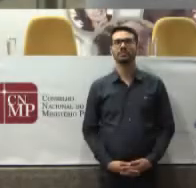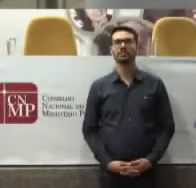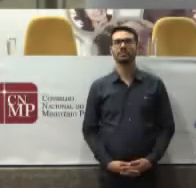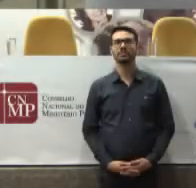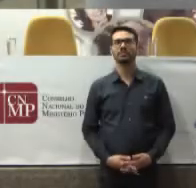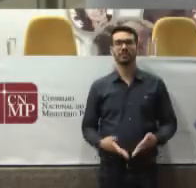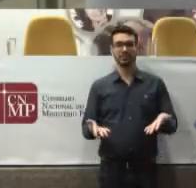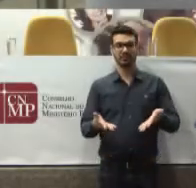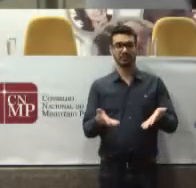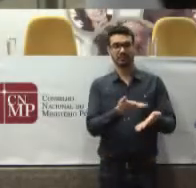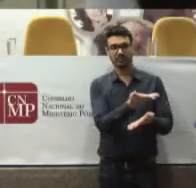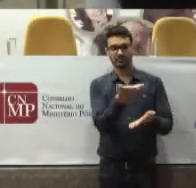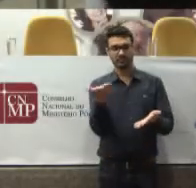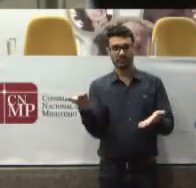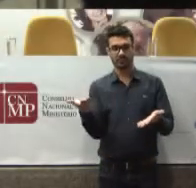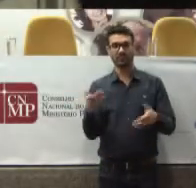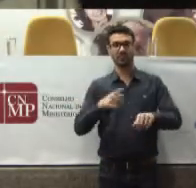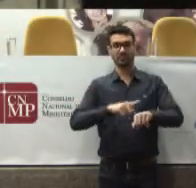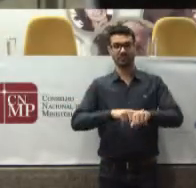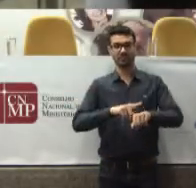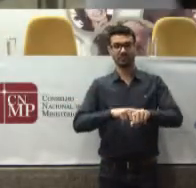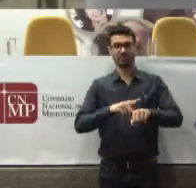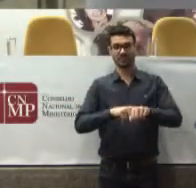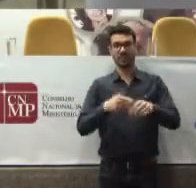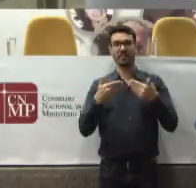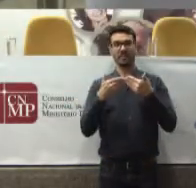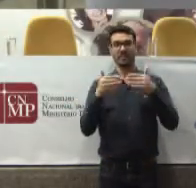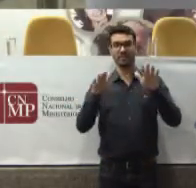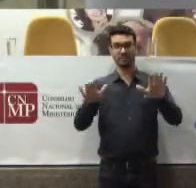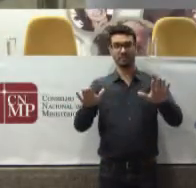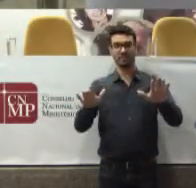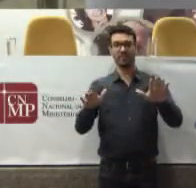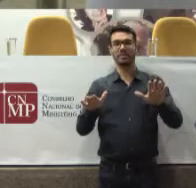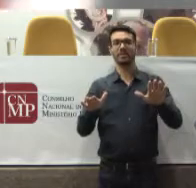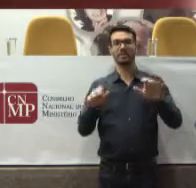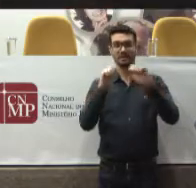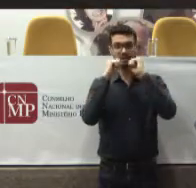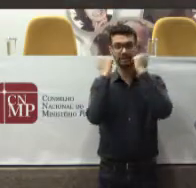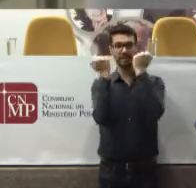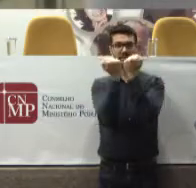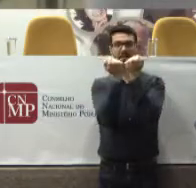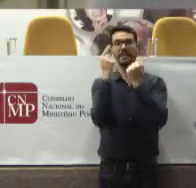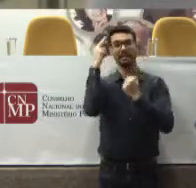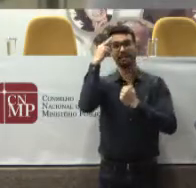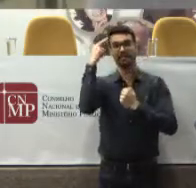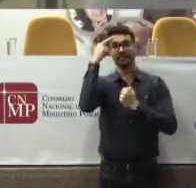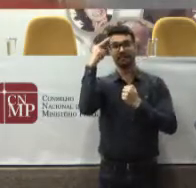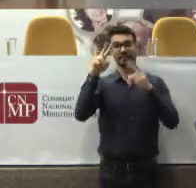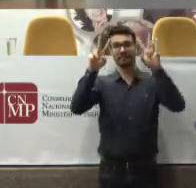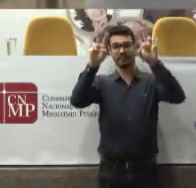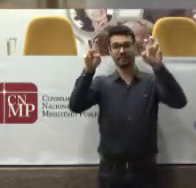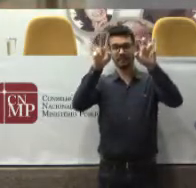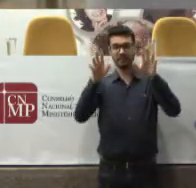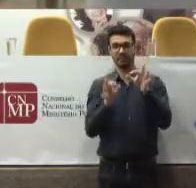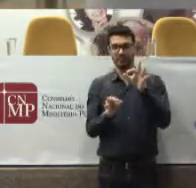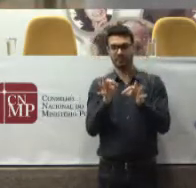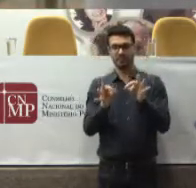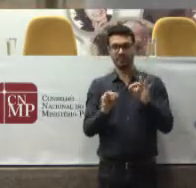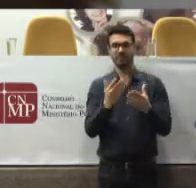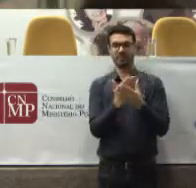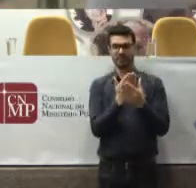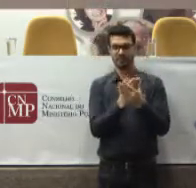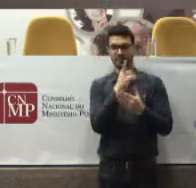Inicia-se neste momento a solenidade de abertura do Seminário Reflexões sobre a Judicialização da Saúde,